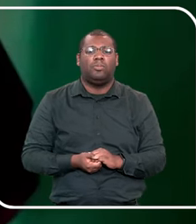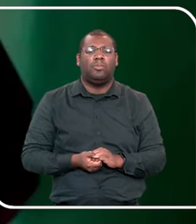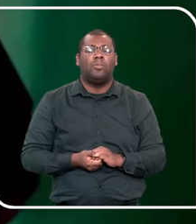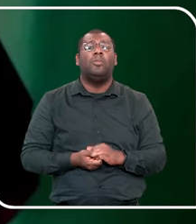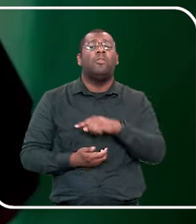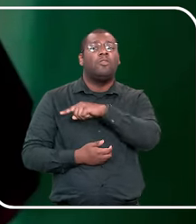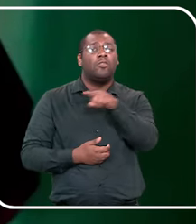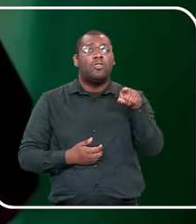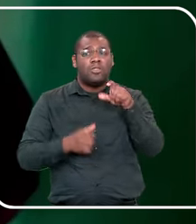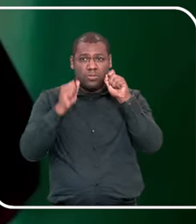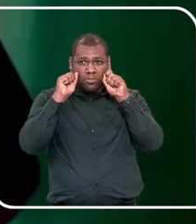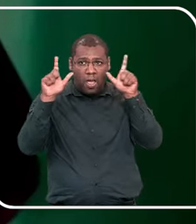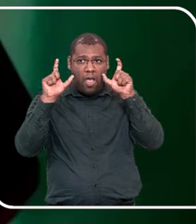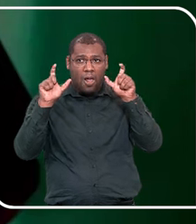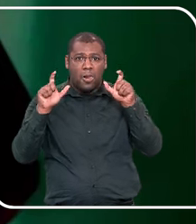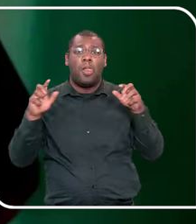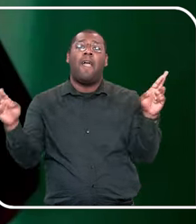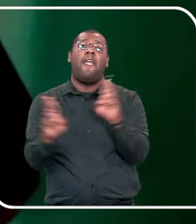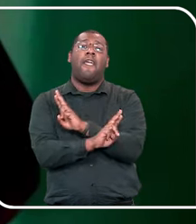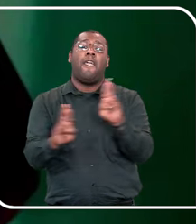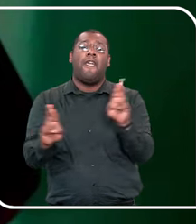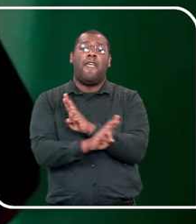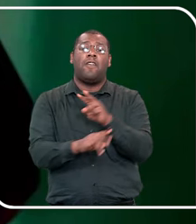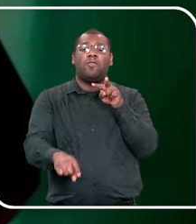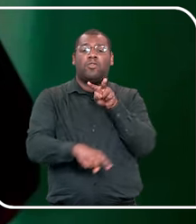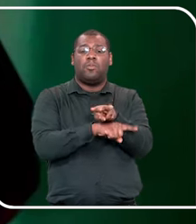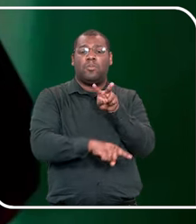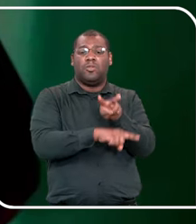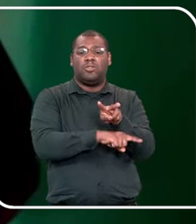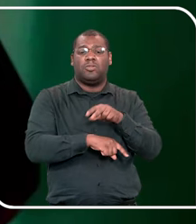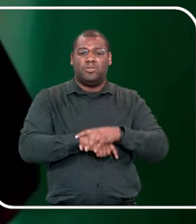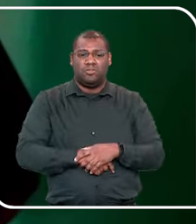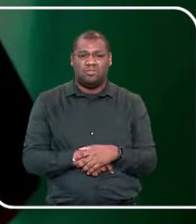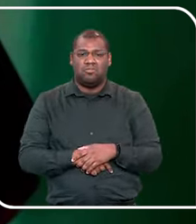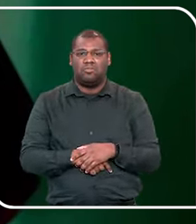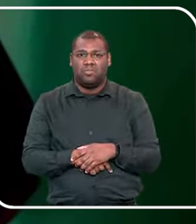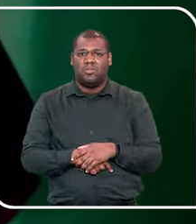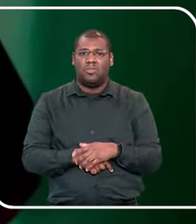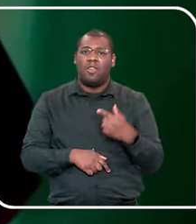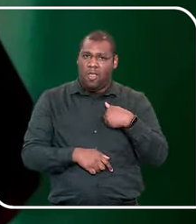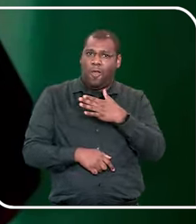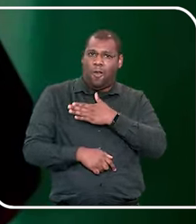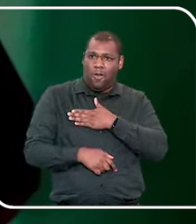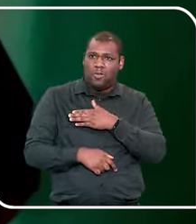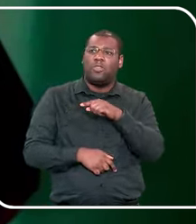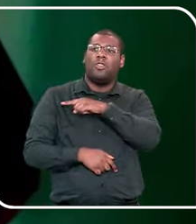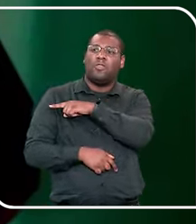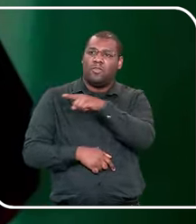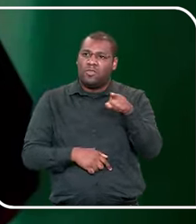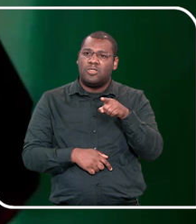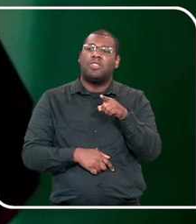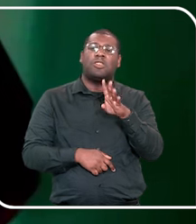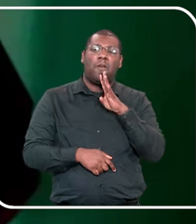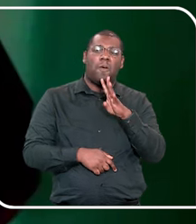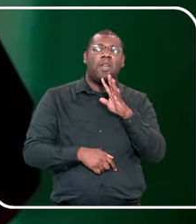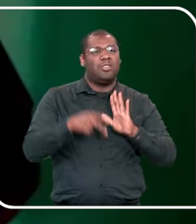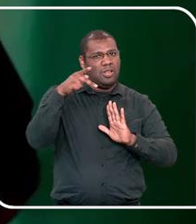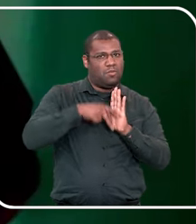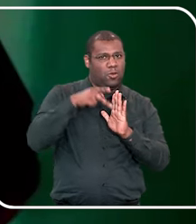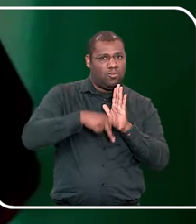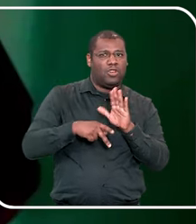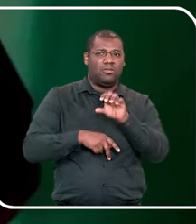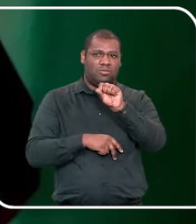Eu começo chamando a atenção para a rede de proteção. Eu gosto muito, as meninas que já me acompanham no STJ nas escolas,